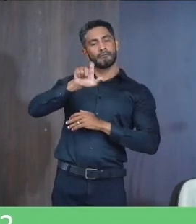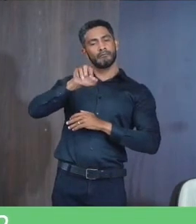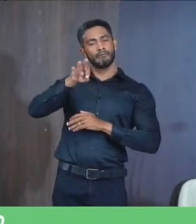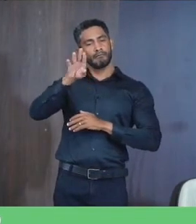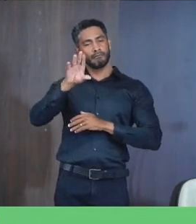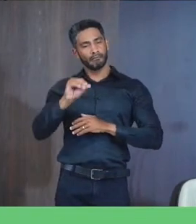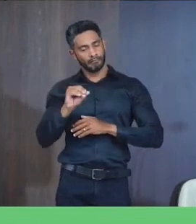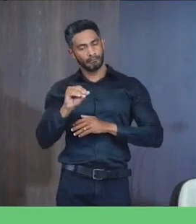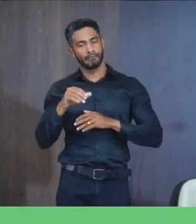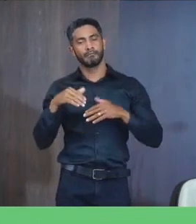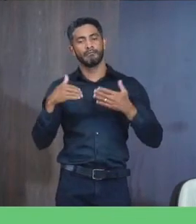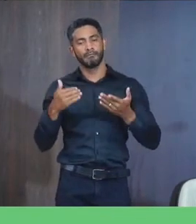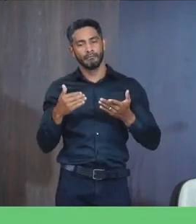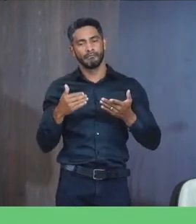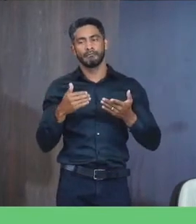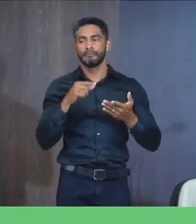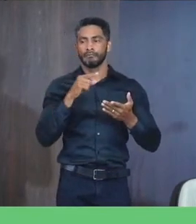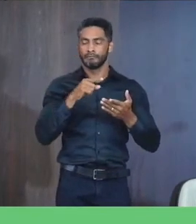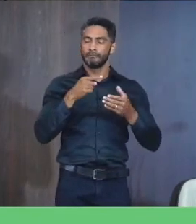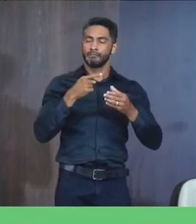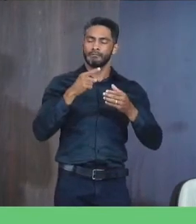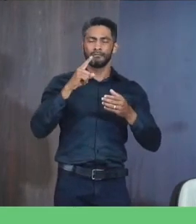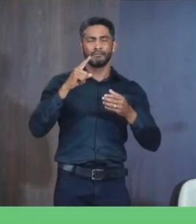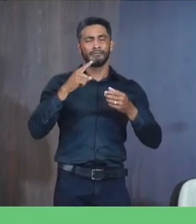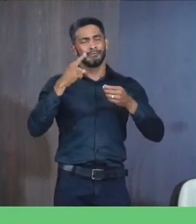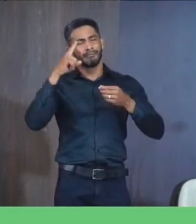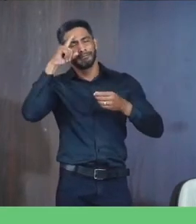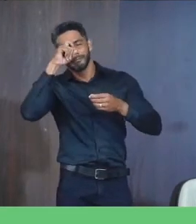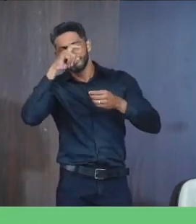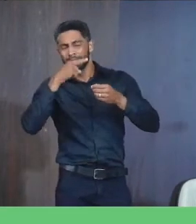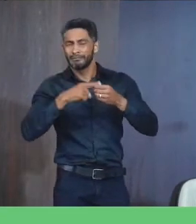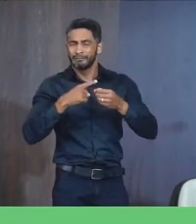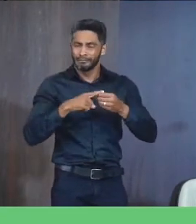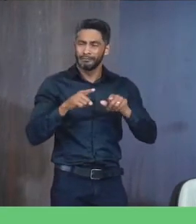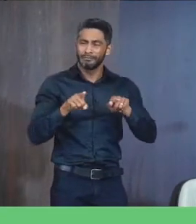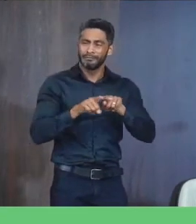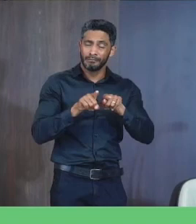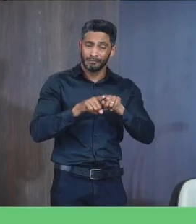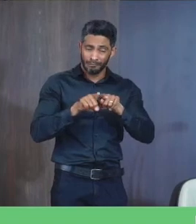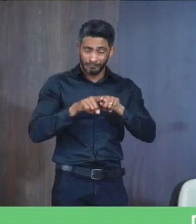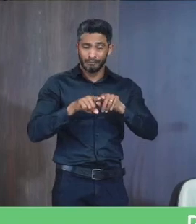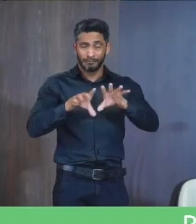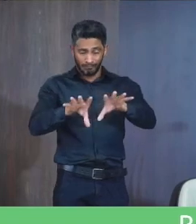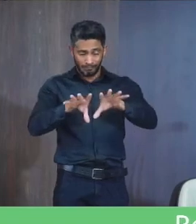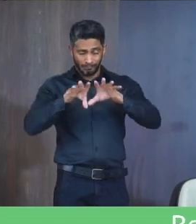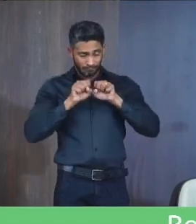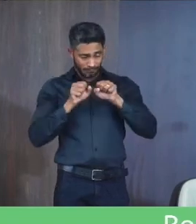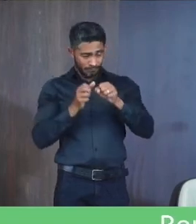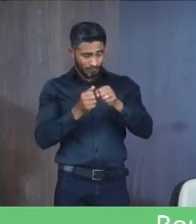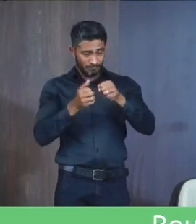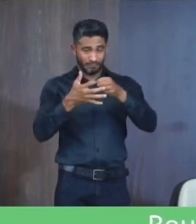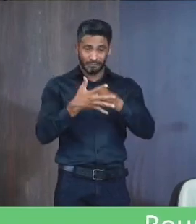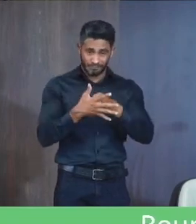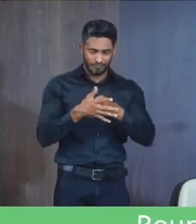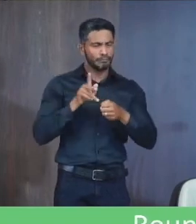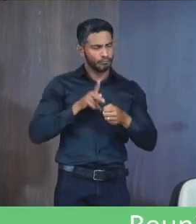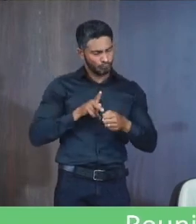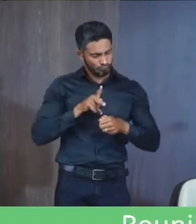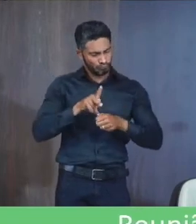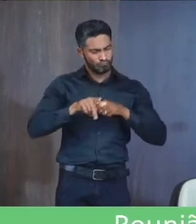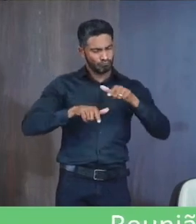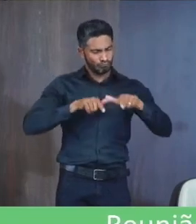numa situação Difícil Que encontrava O município E aí veio A questão Da covid E ele continuou Atendendo as pessoas